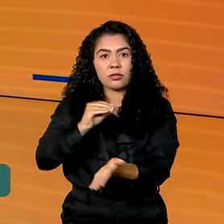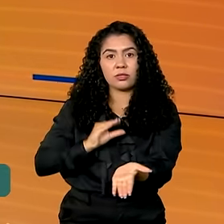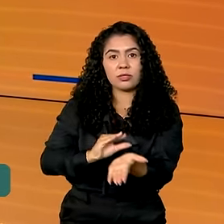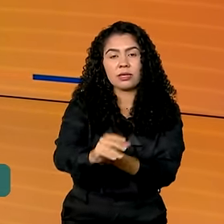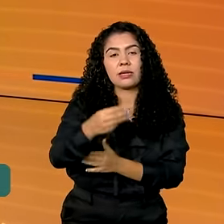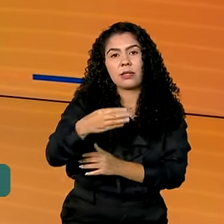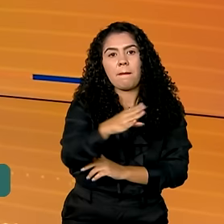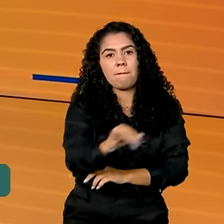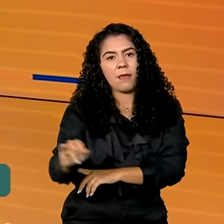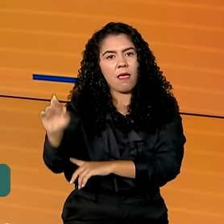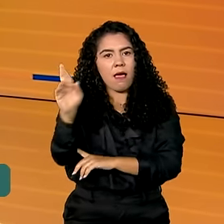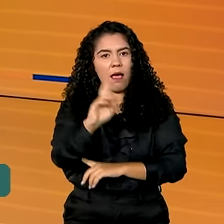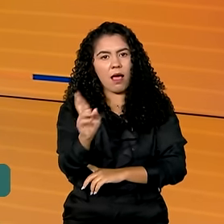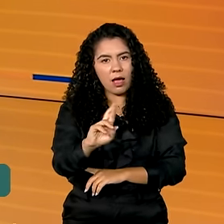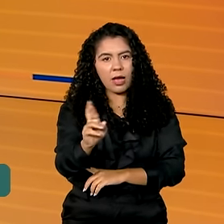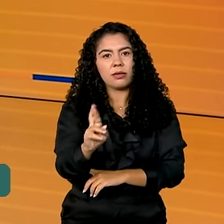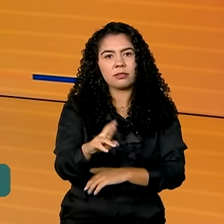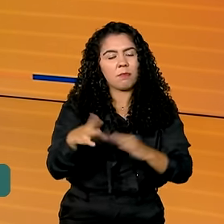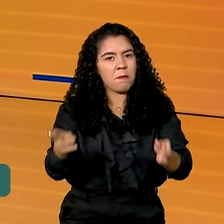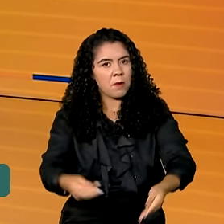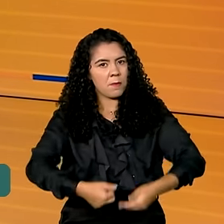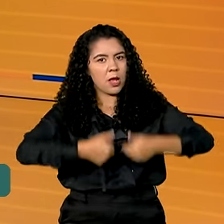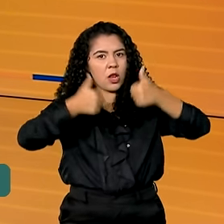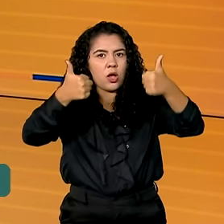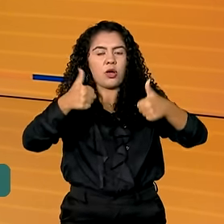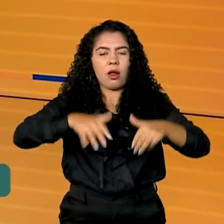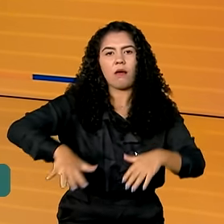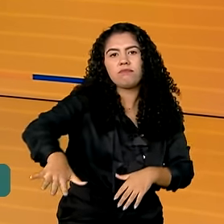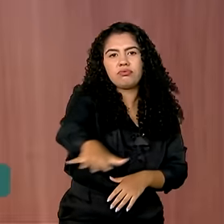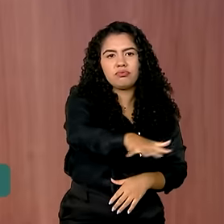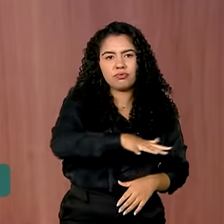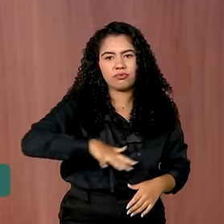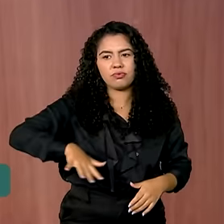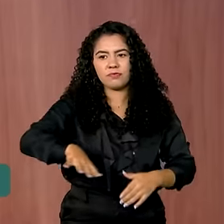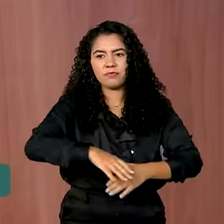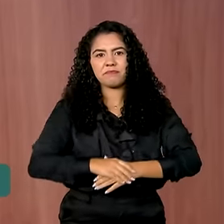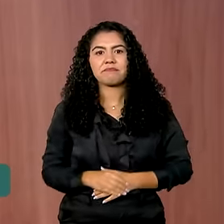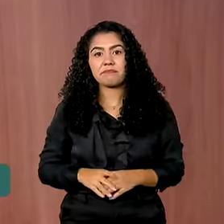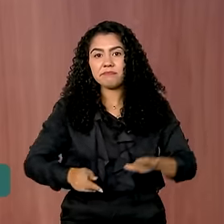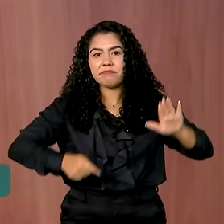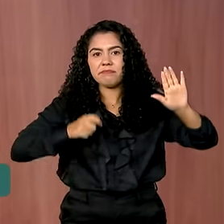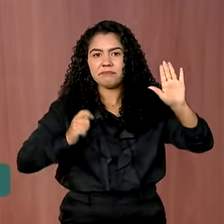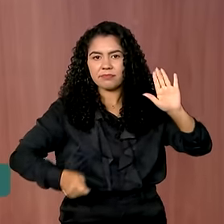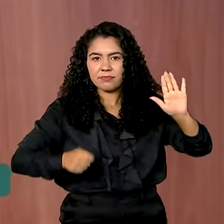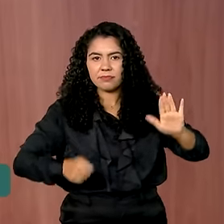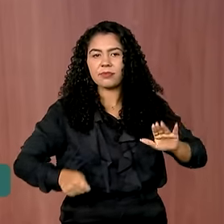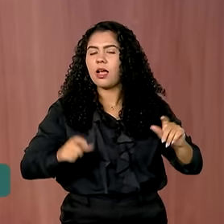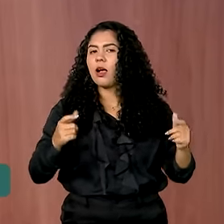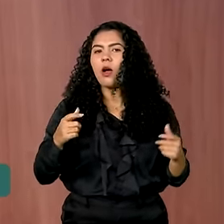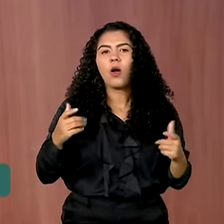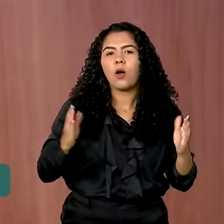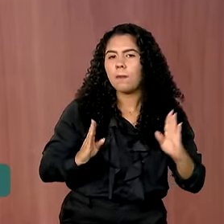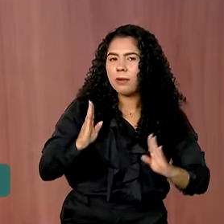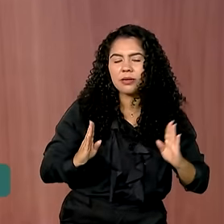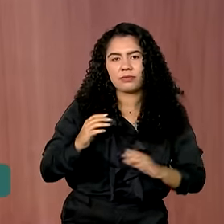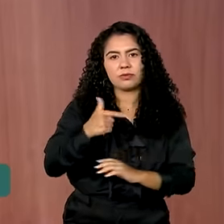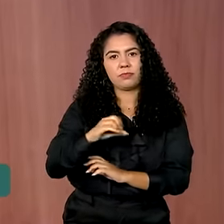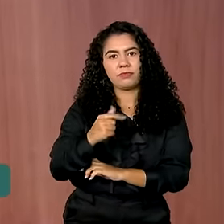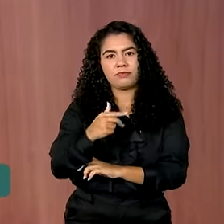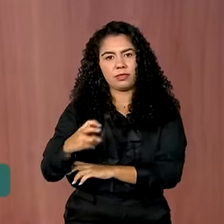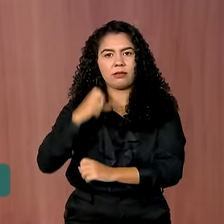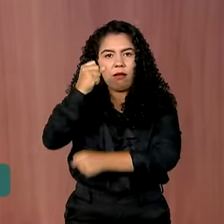de reais em investimentos na modernização desses terminais. O leilão ocorrerá em maio de 2025